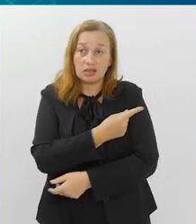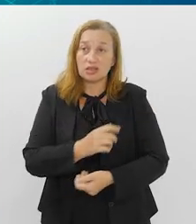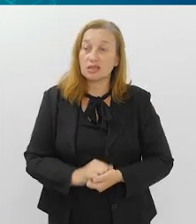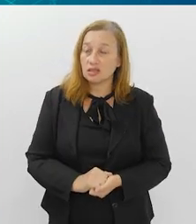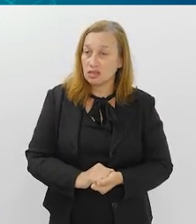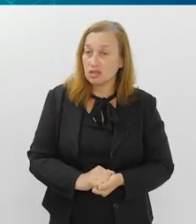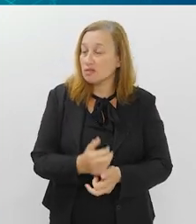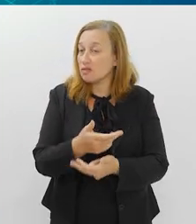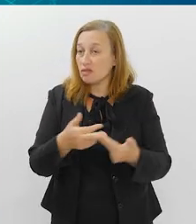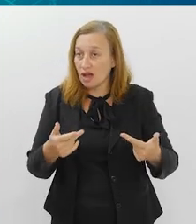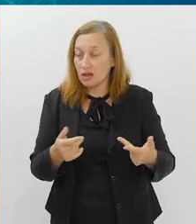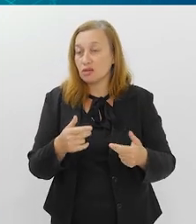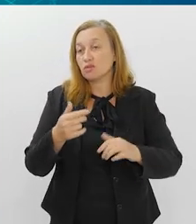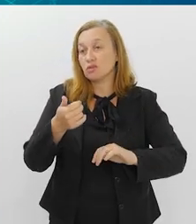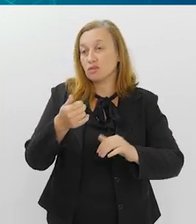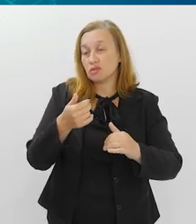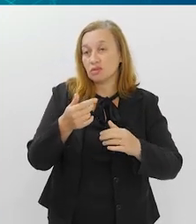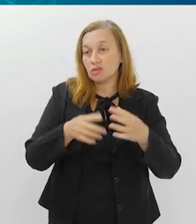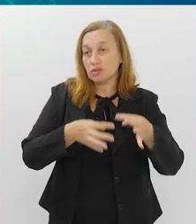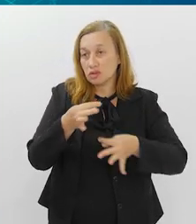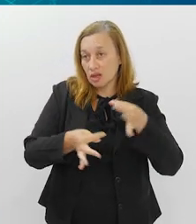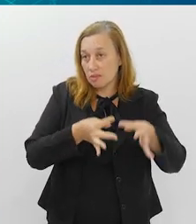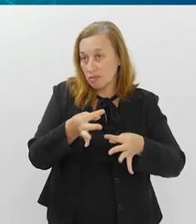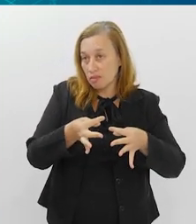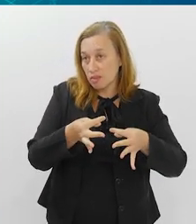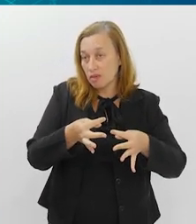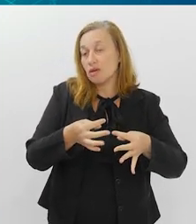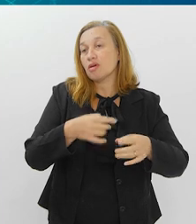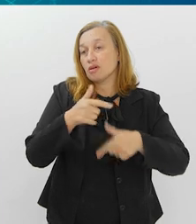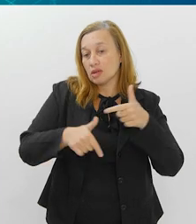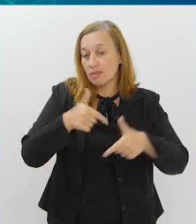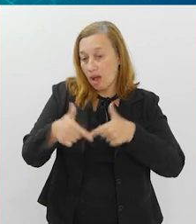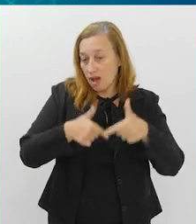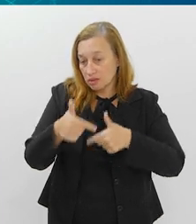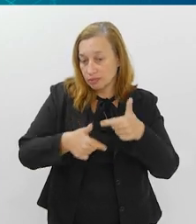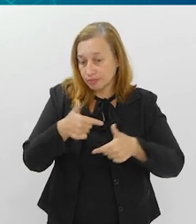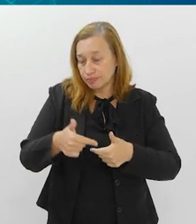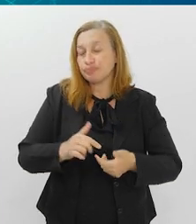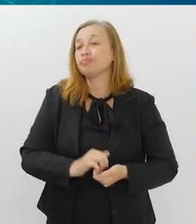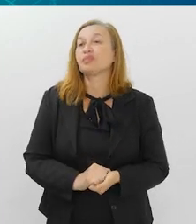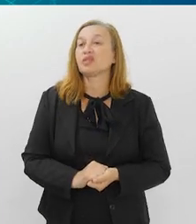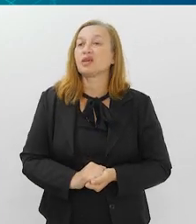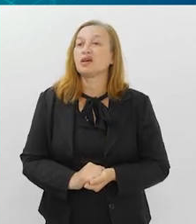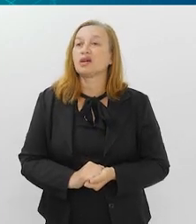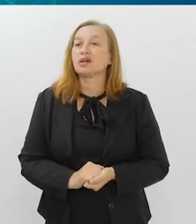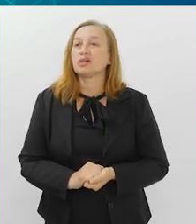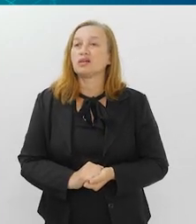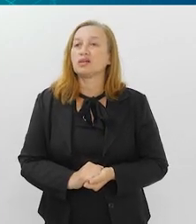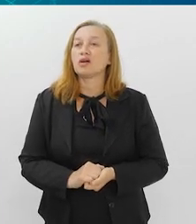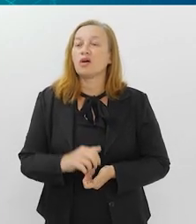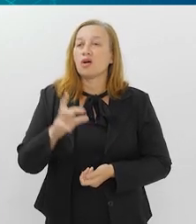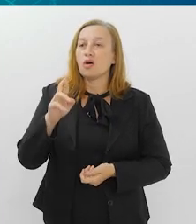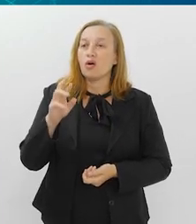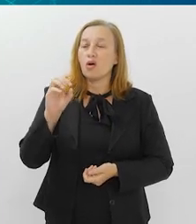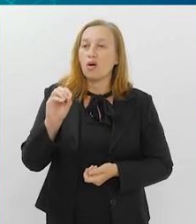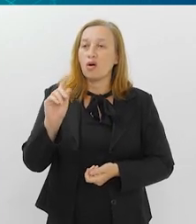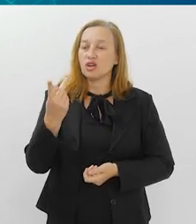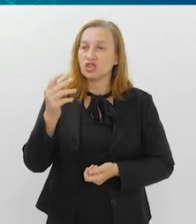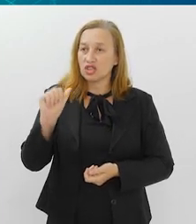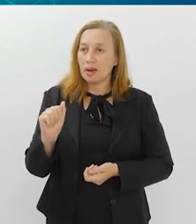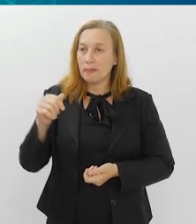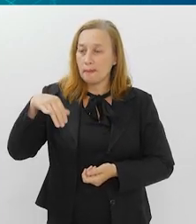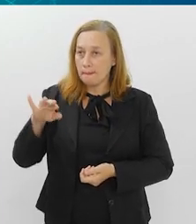troca esquemas, tem todo esse trabalho. E o CRI de Campos é filhote do CRI do Rio, do Rocha Maia.